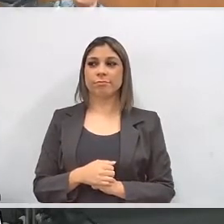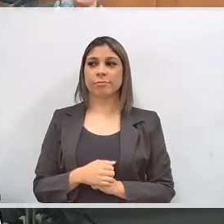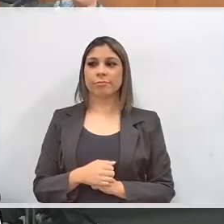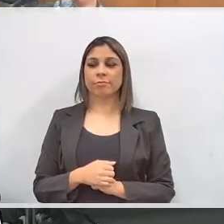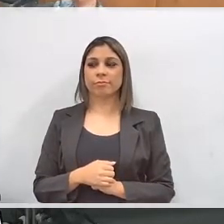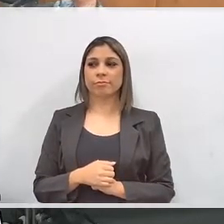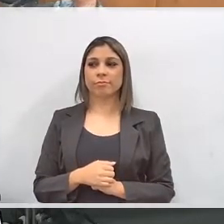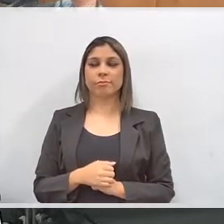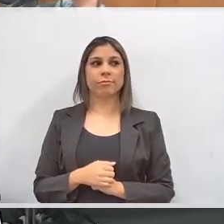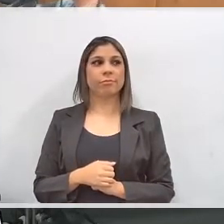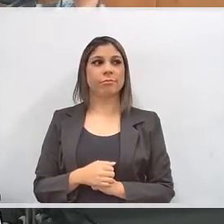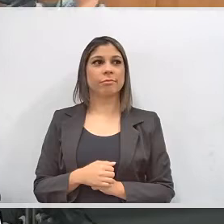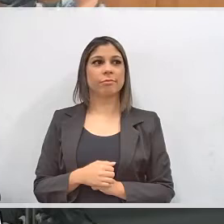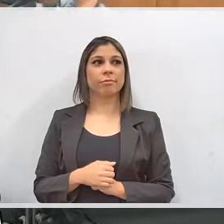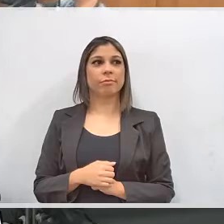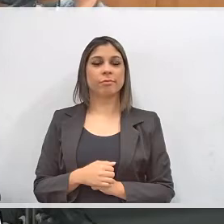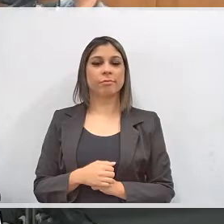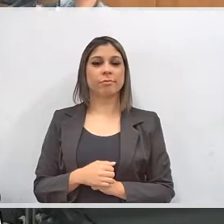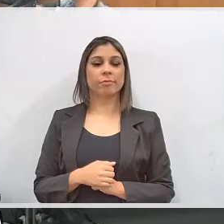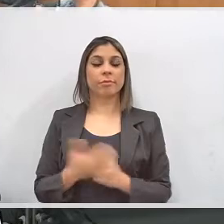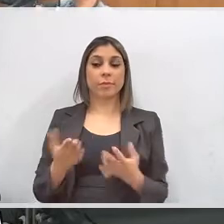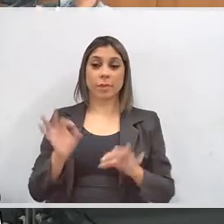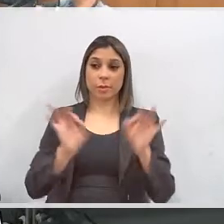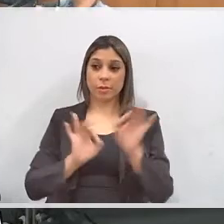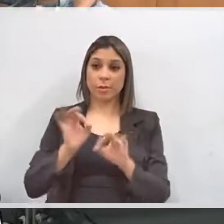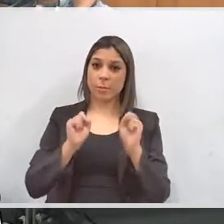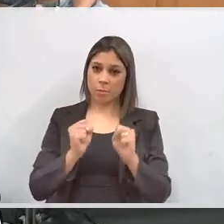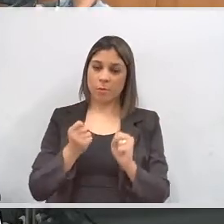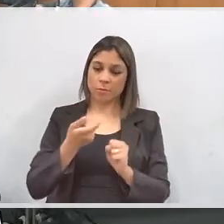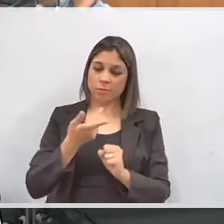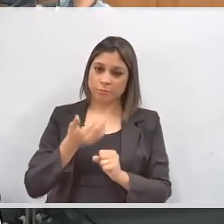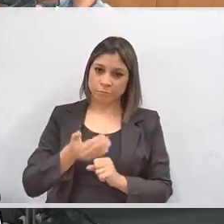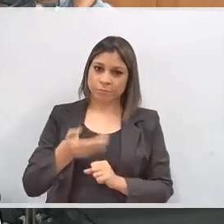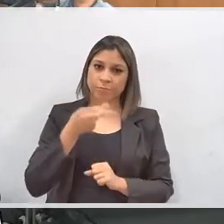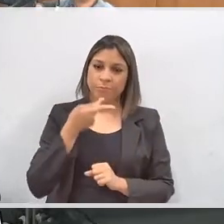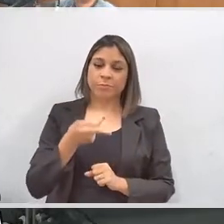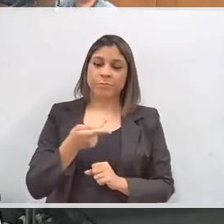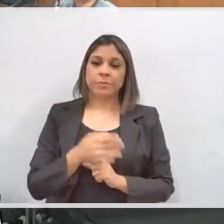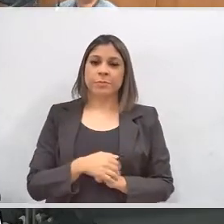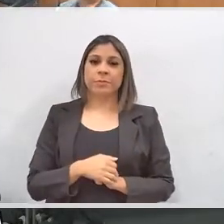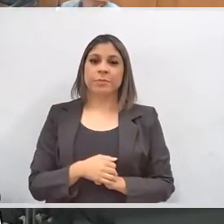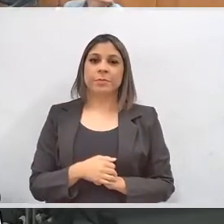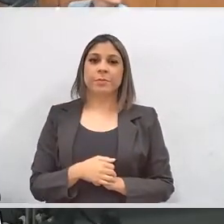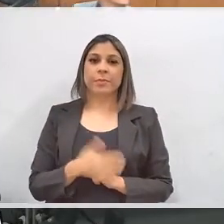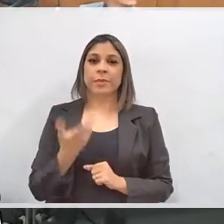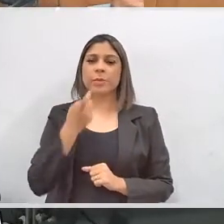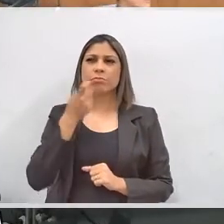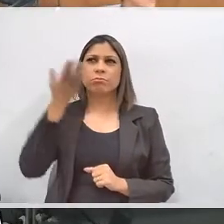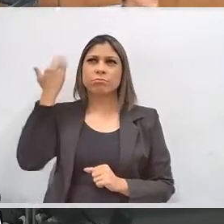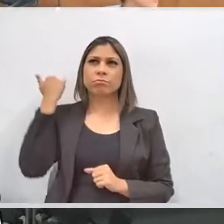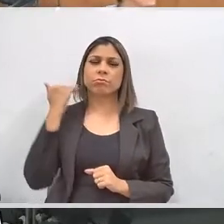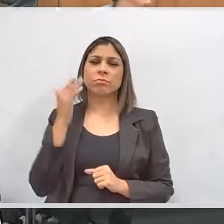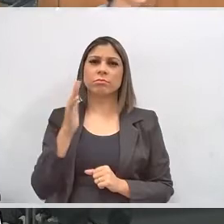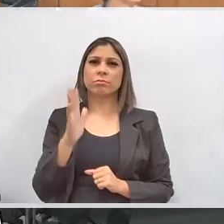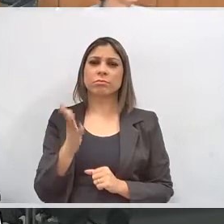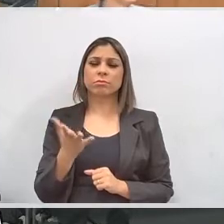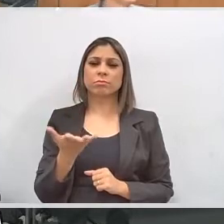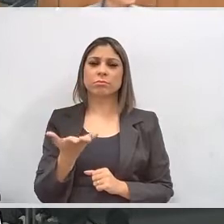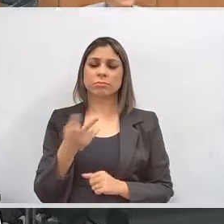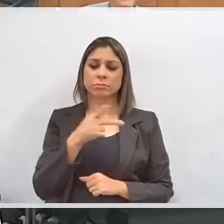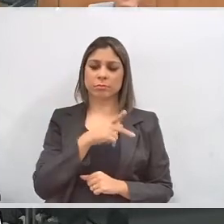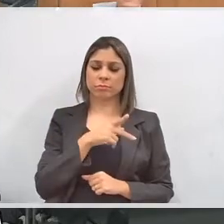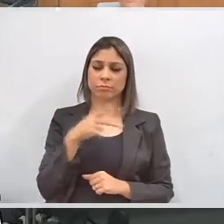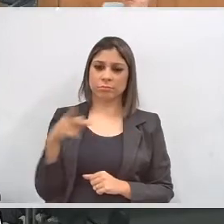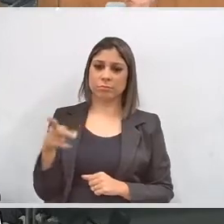Mas, enquanto se organiza, o senhor pode seguir com a... Tá, Jorge. Então, recentemente fui nomeado